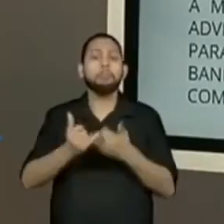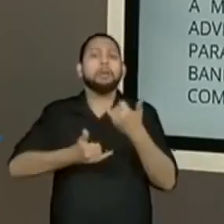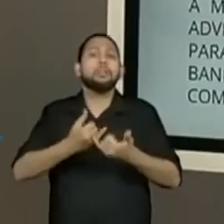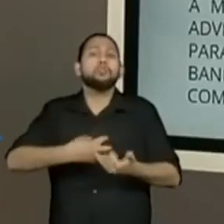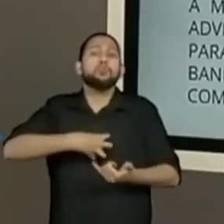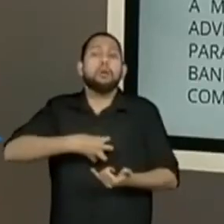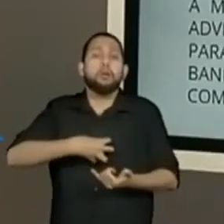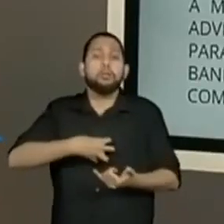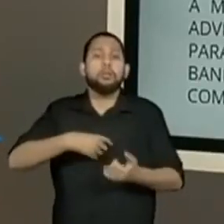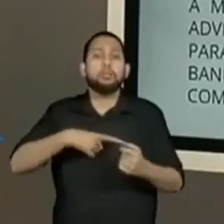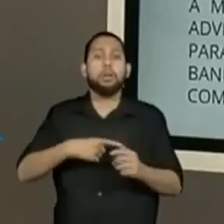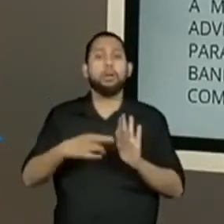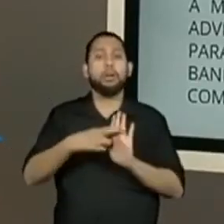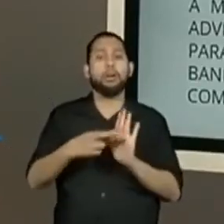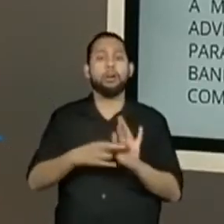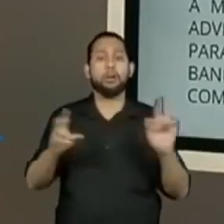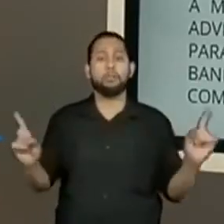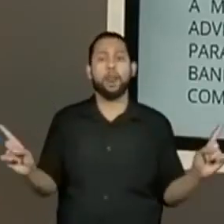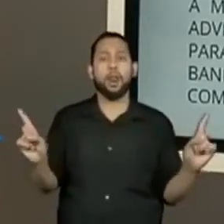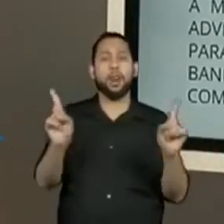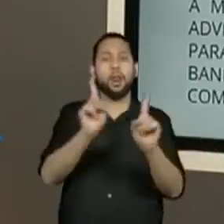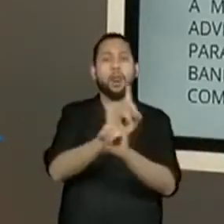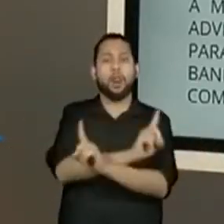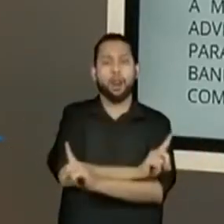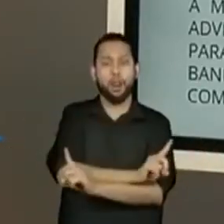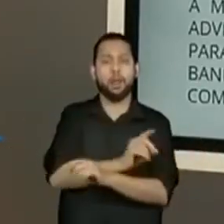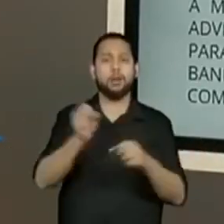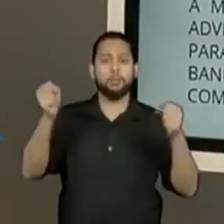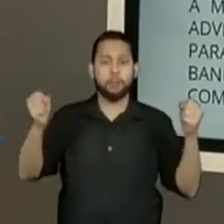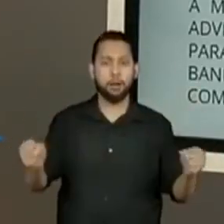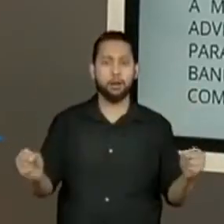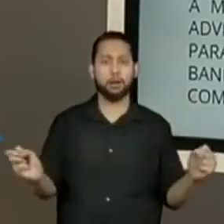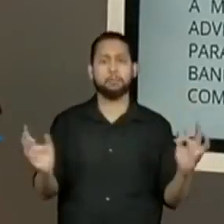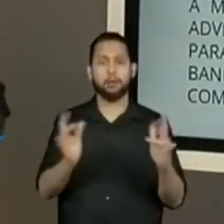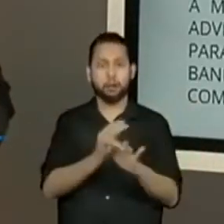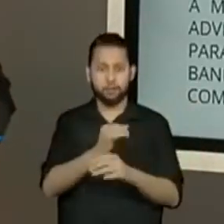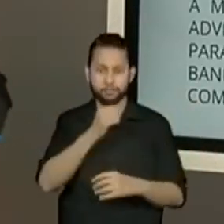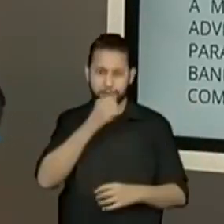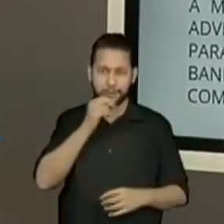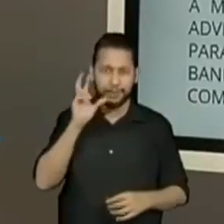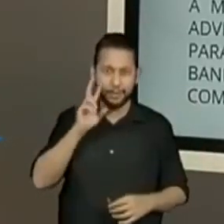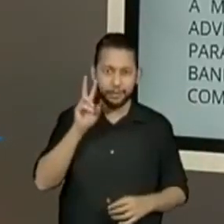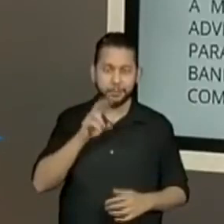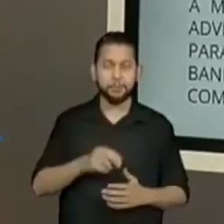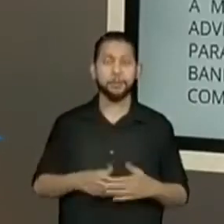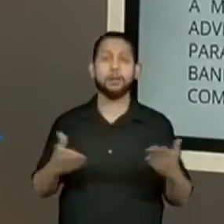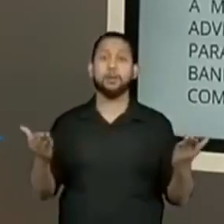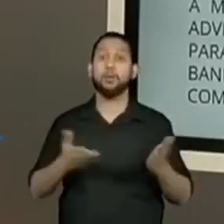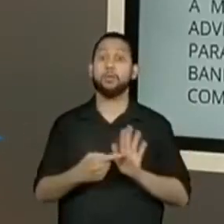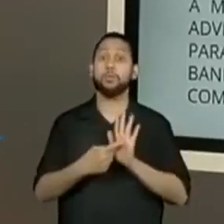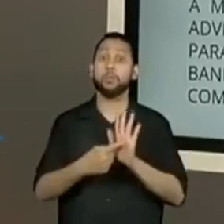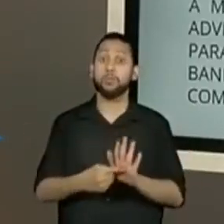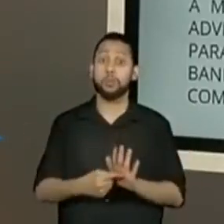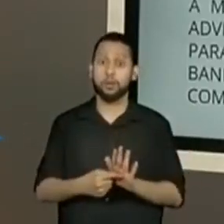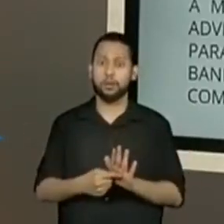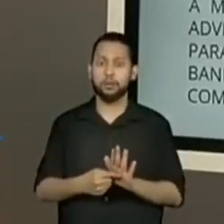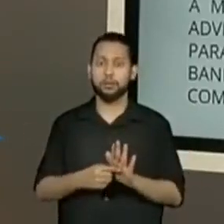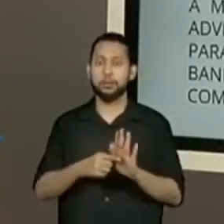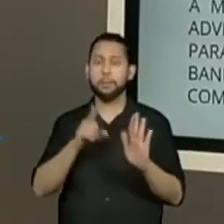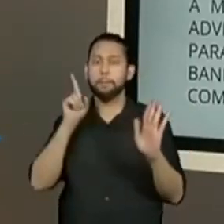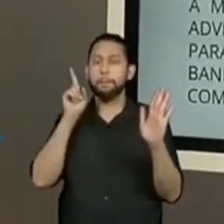brinca. Correto? E aí, agora eu vou querer que vocês... Lembra que eu falei que a gente ia trabalhar essa localização de